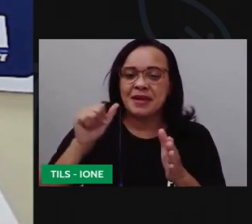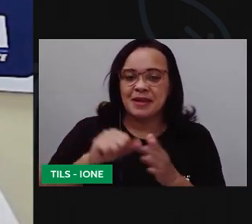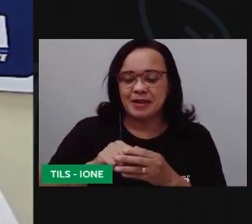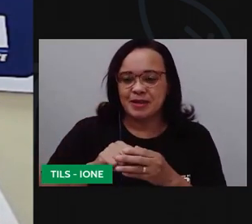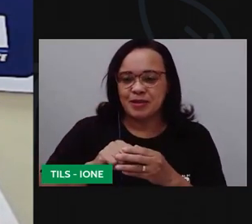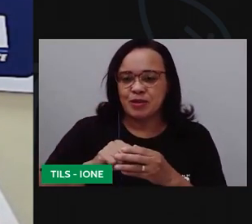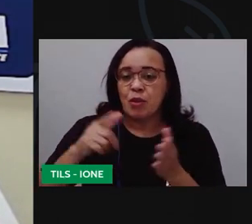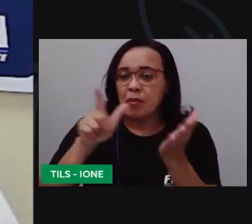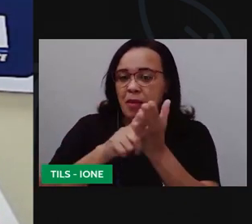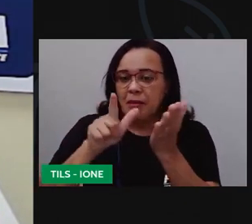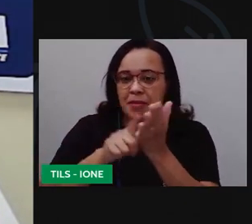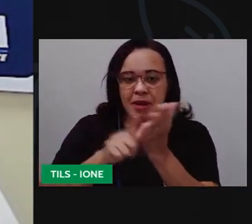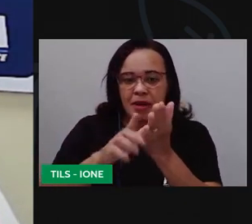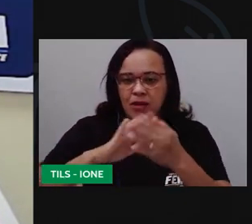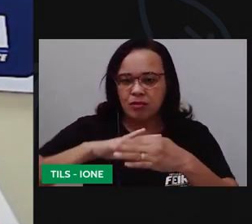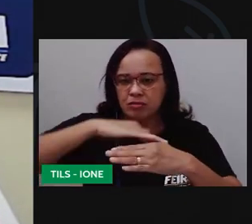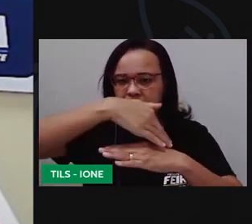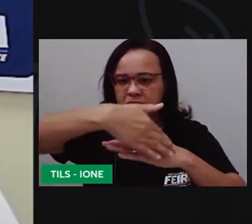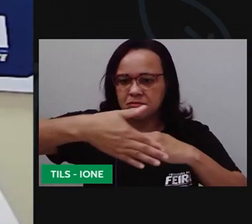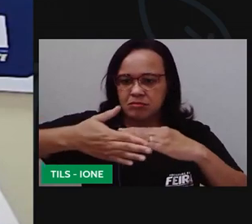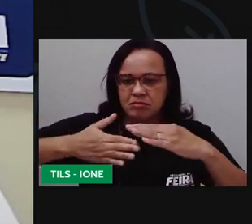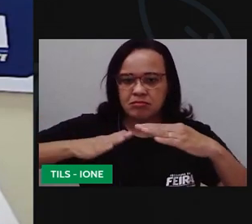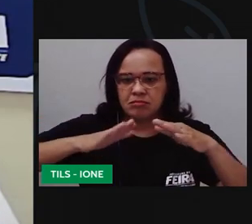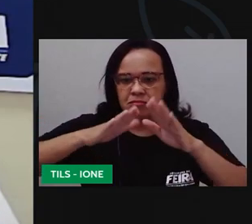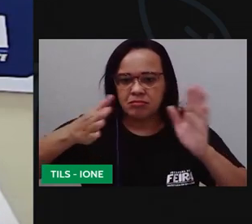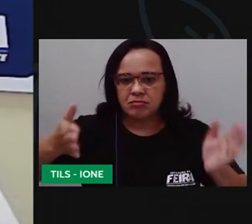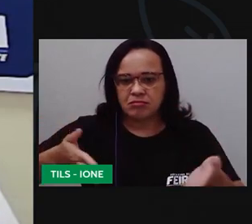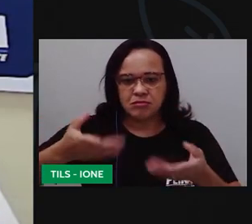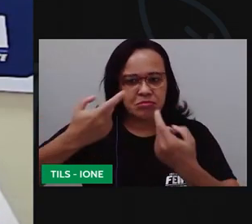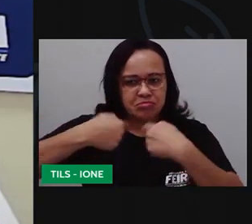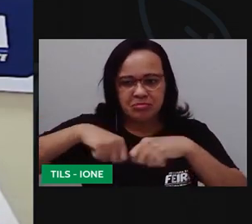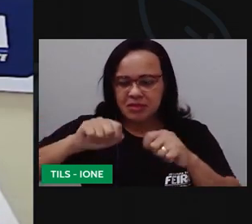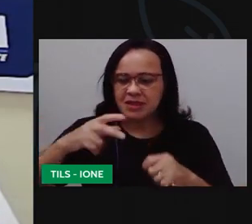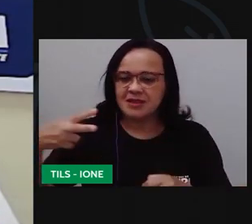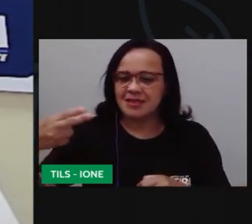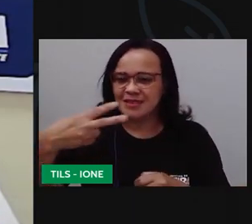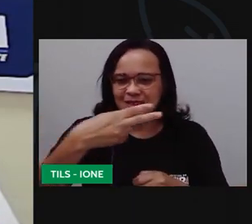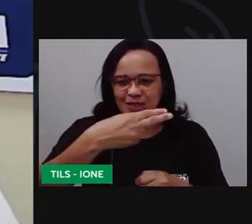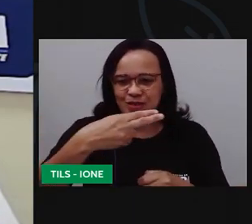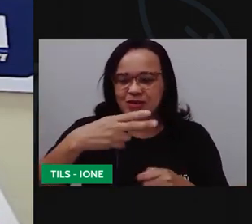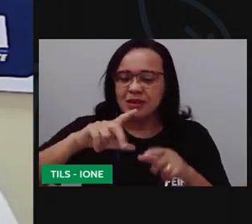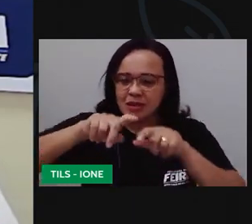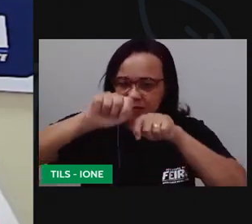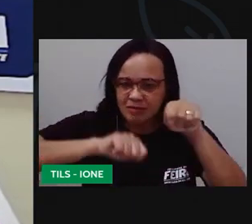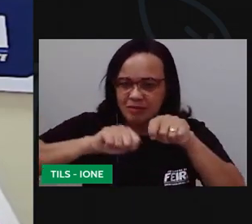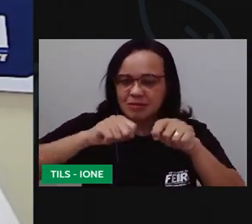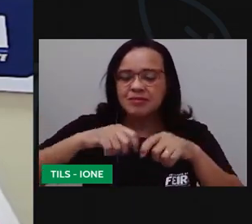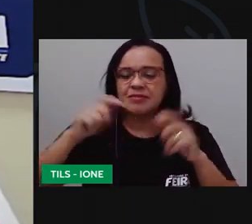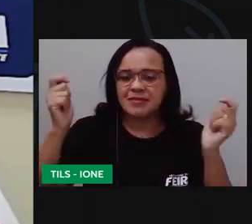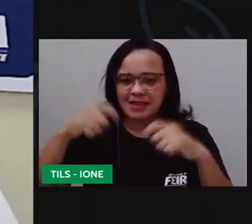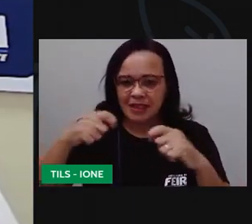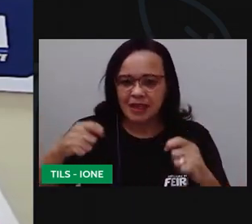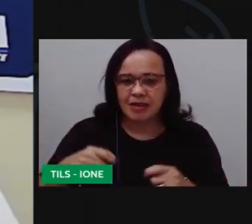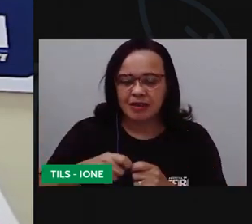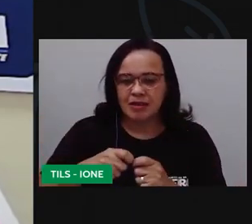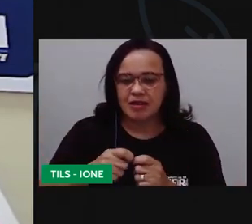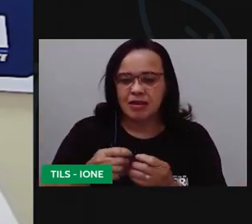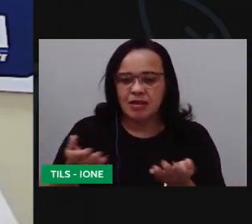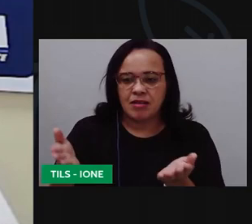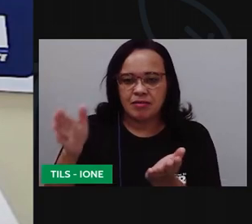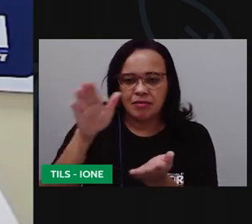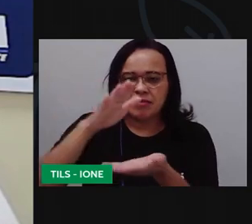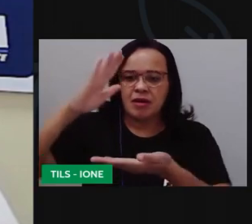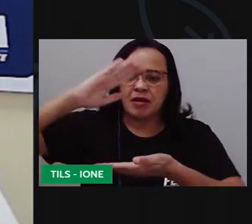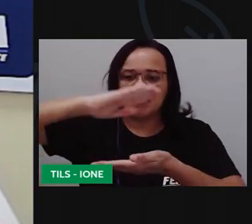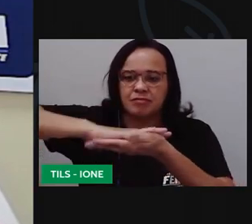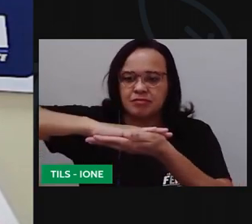pita crepe isso aqui não precisa de tesoura pra abrir ela só você fazer isso aqui que ela parte a gente vai fechar aqui nas laterais